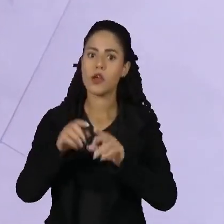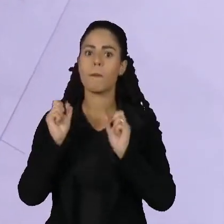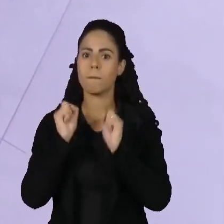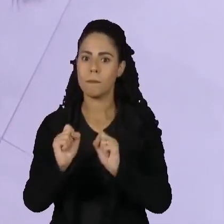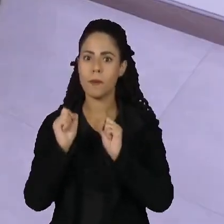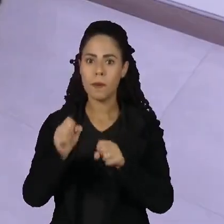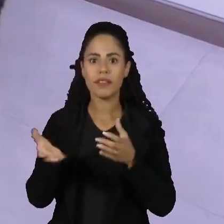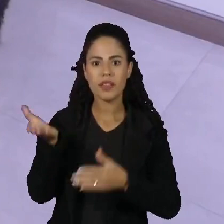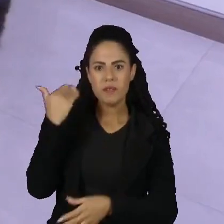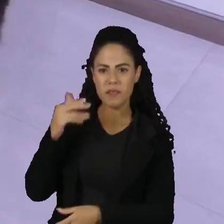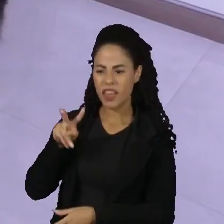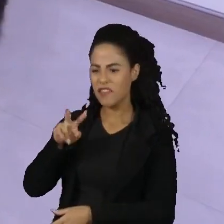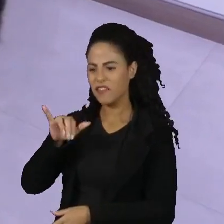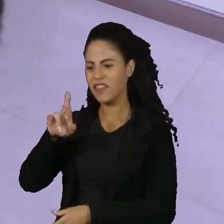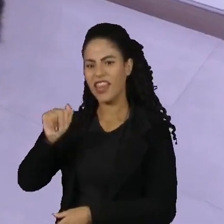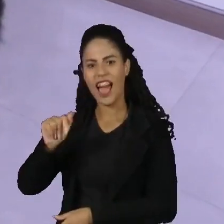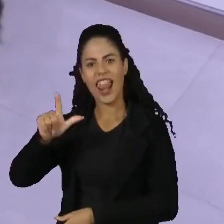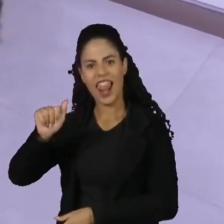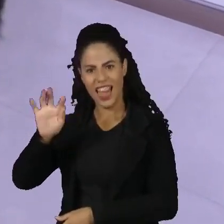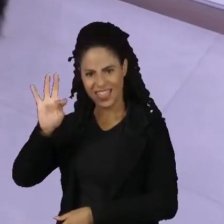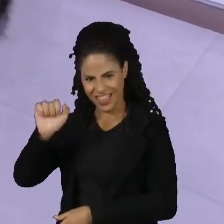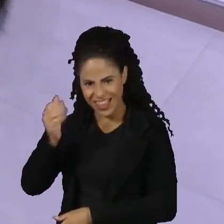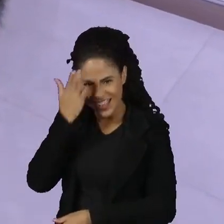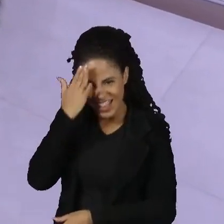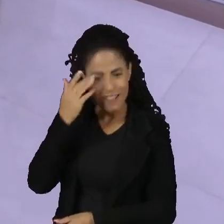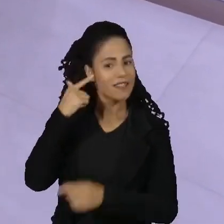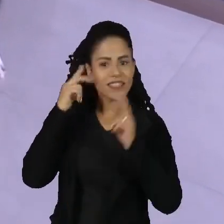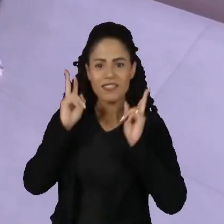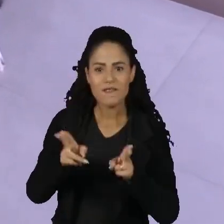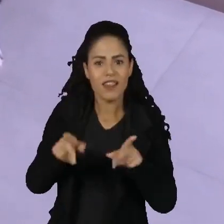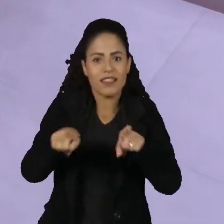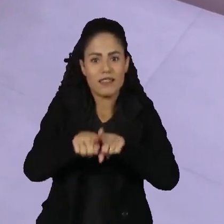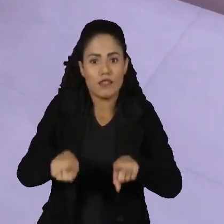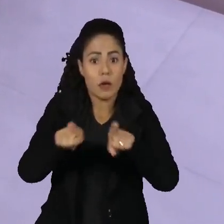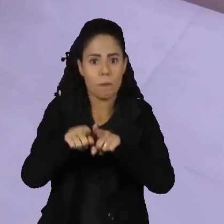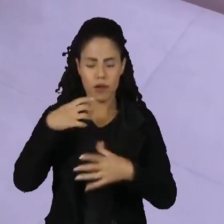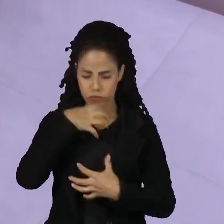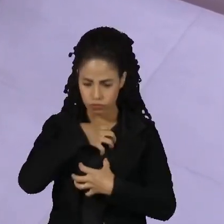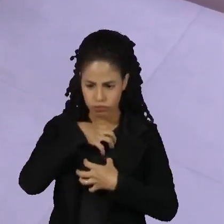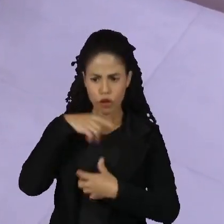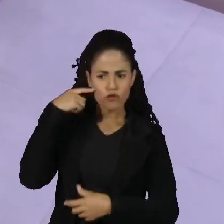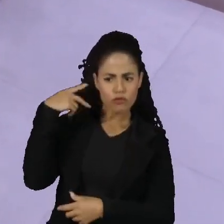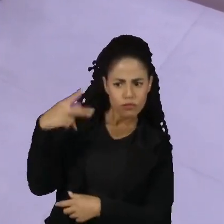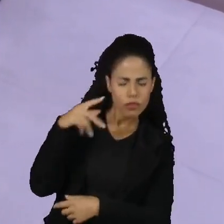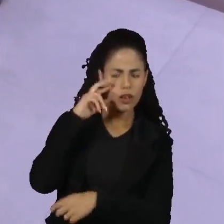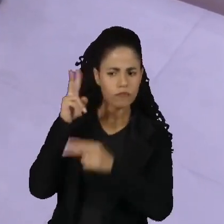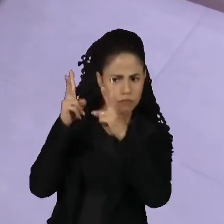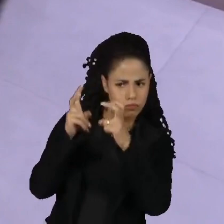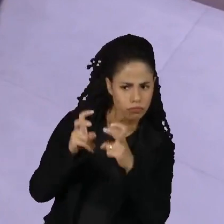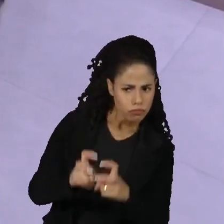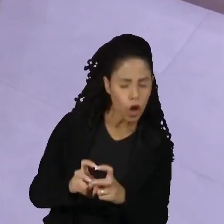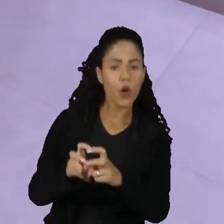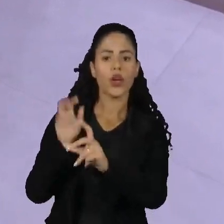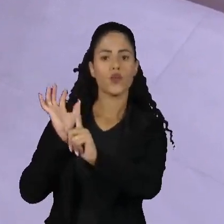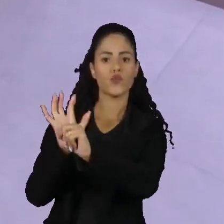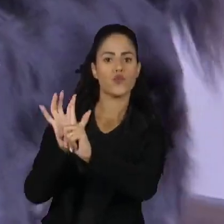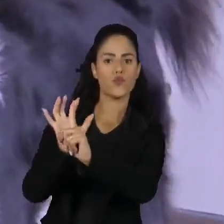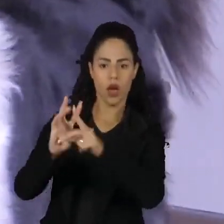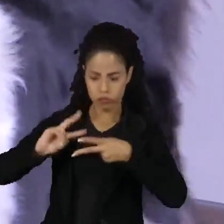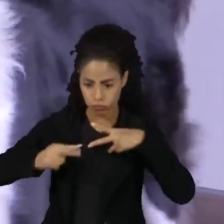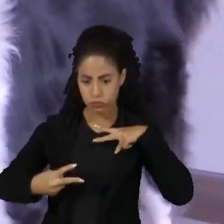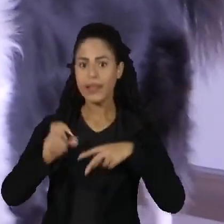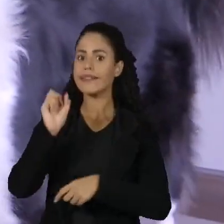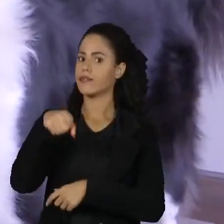velho vira-lata. A construção da personalidade que vai influenciar o comportamento de um cachorro tem influência genética,